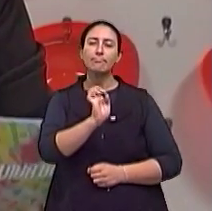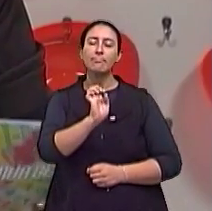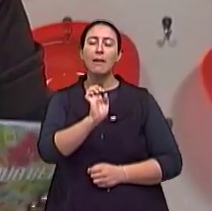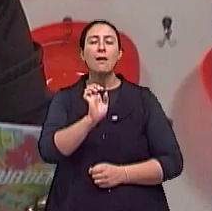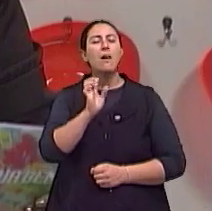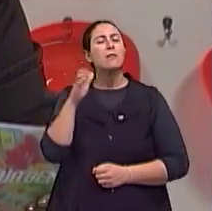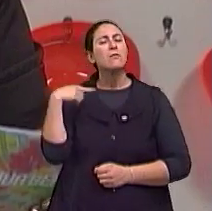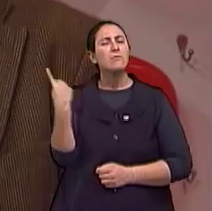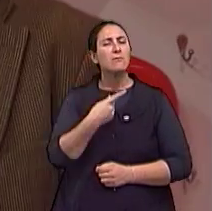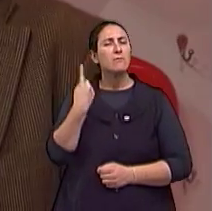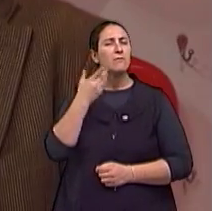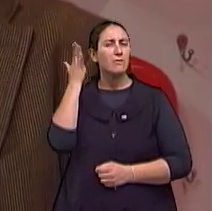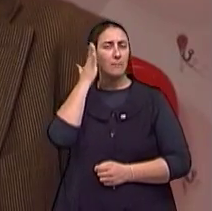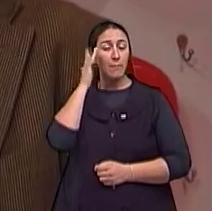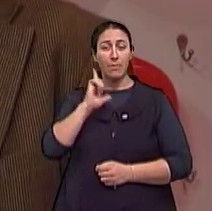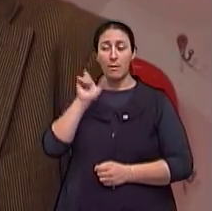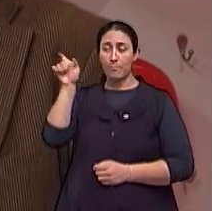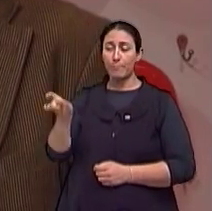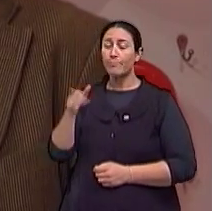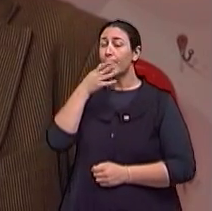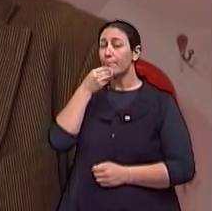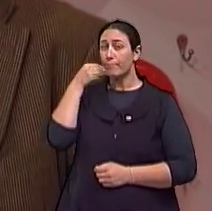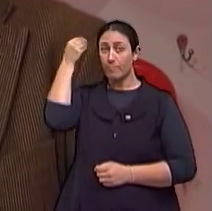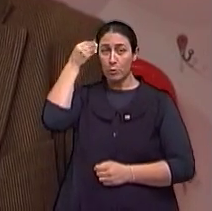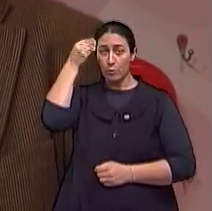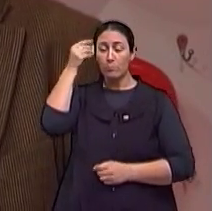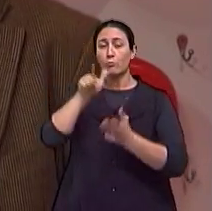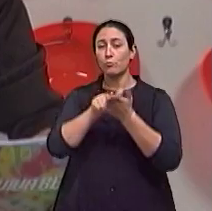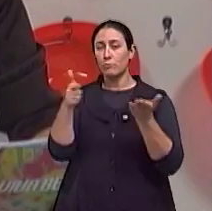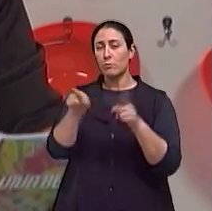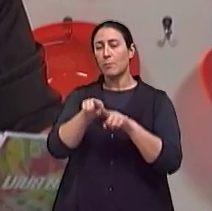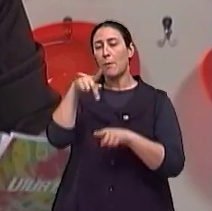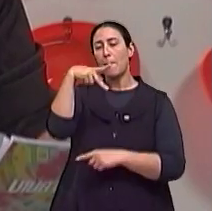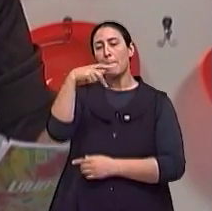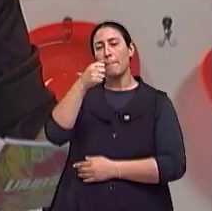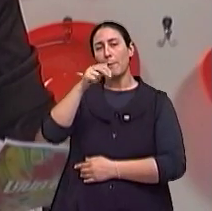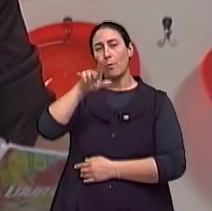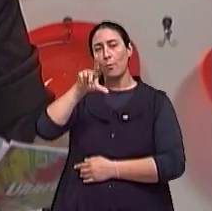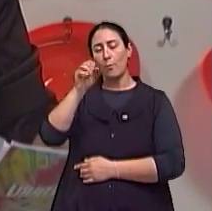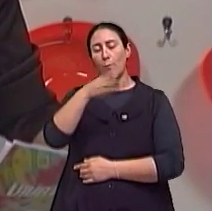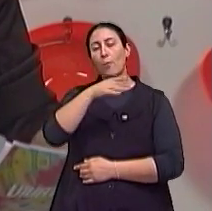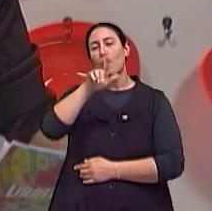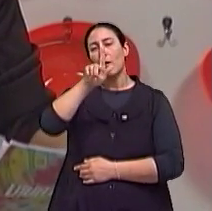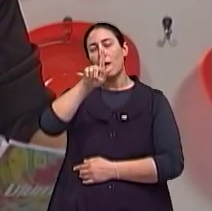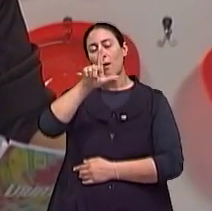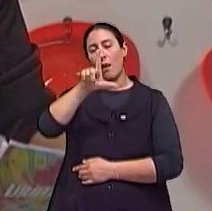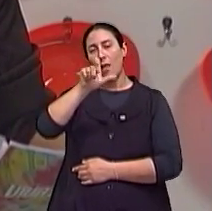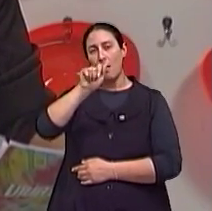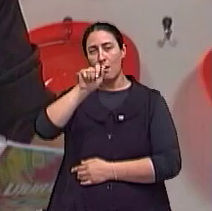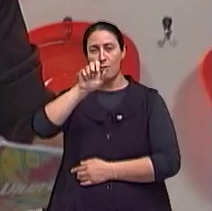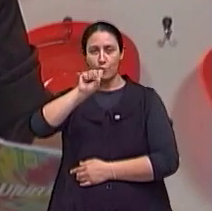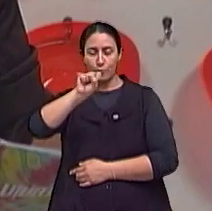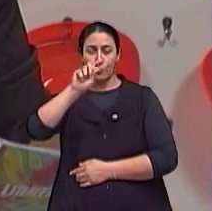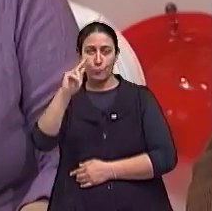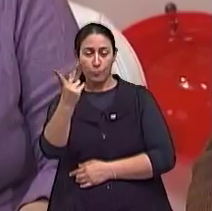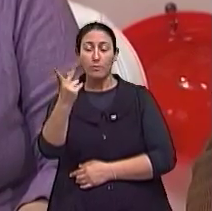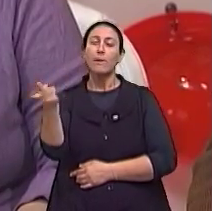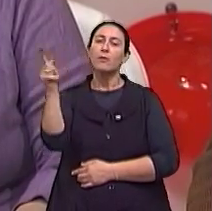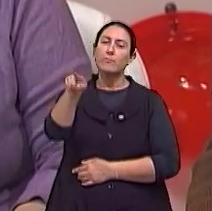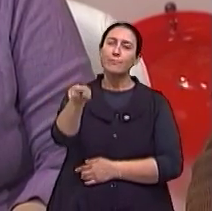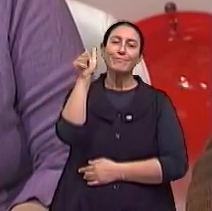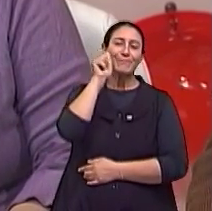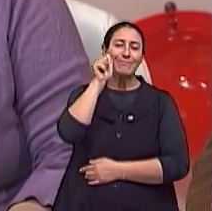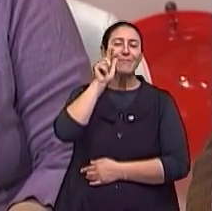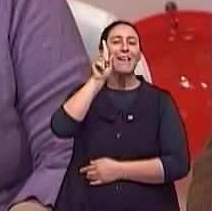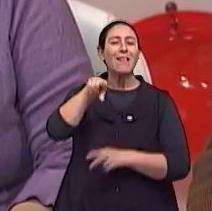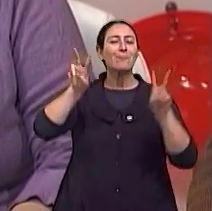convidados de hoje são o psicanalista e jornalista Paulo Gleisch e também a produtora do curta-metragem Três